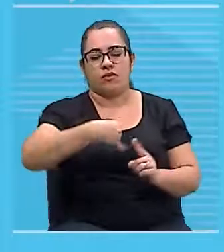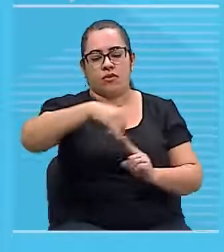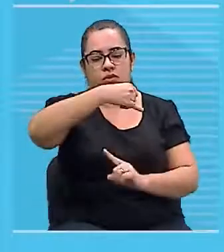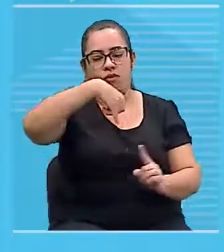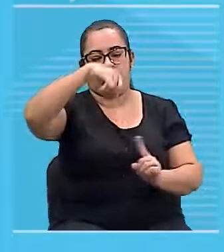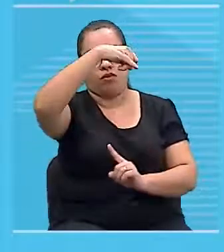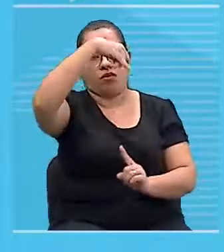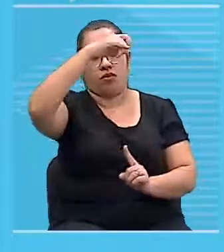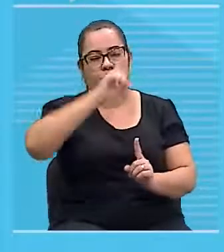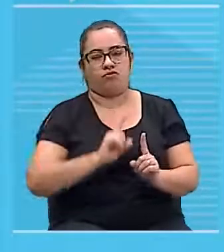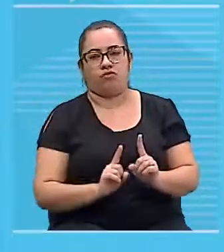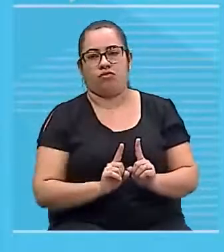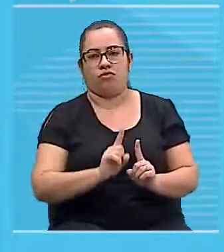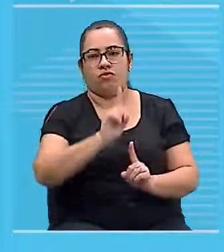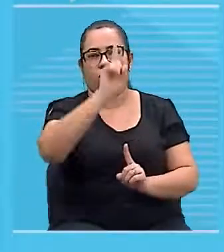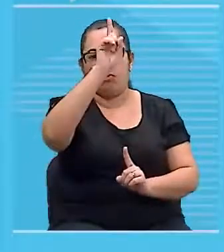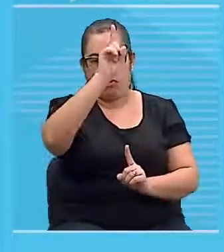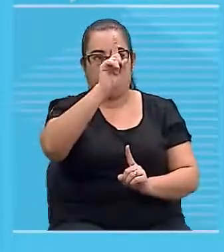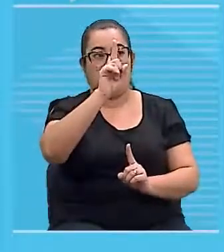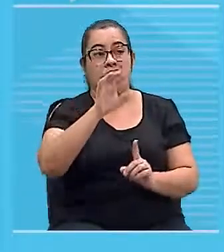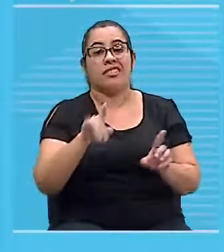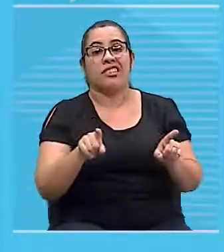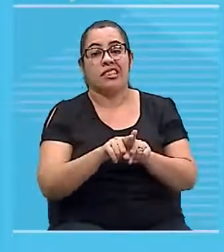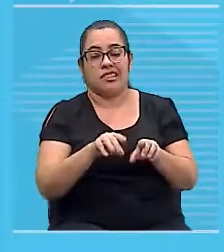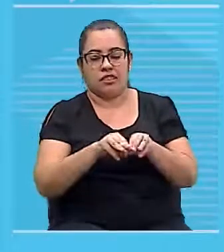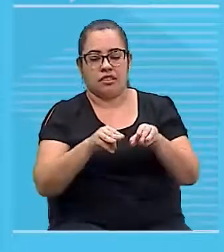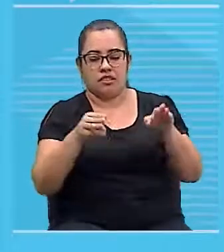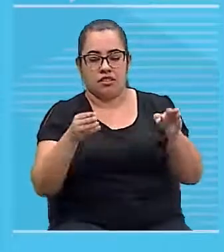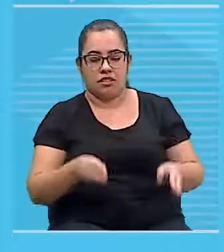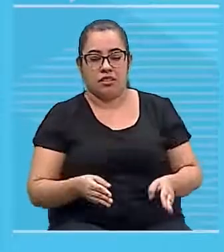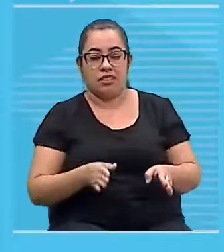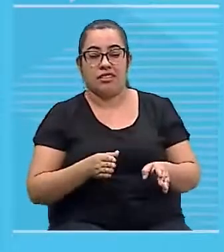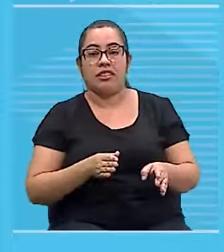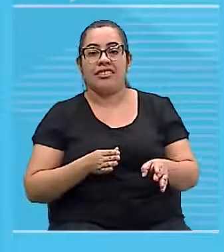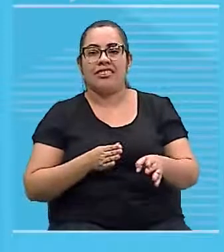e esse campo está entrando no plano do papel.